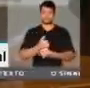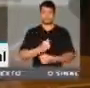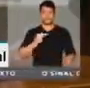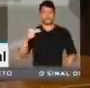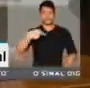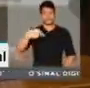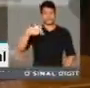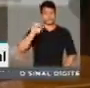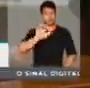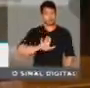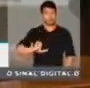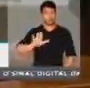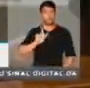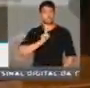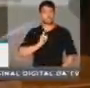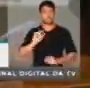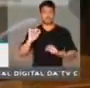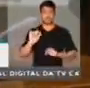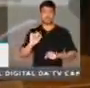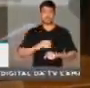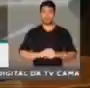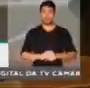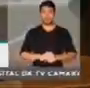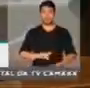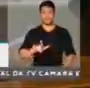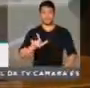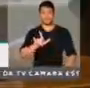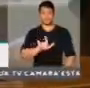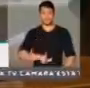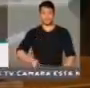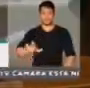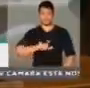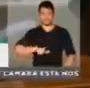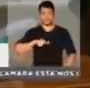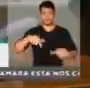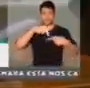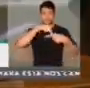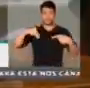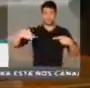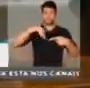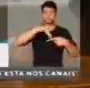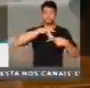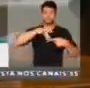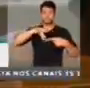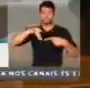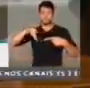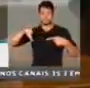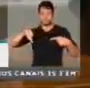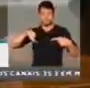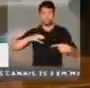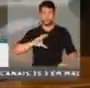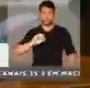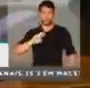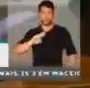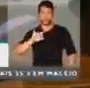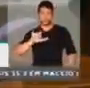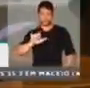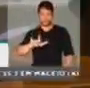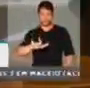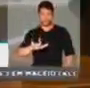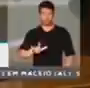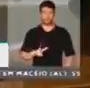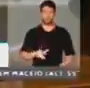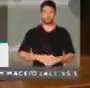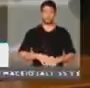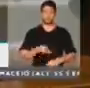Nordeste é muito especial a literatura de cordel. Então eu trouxe aqui um folheto de cordel que está fazendo muito sucesso lá no Rio Grande do